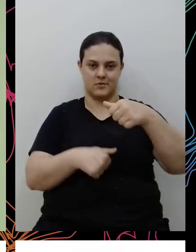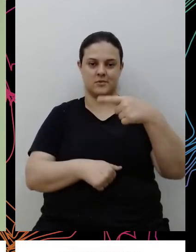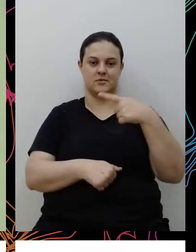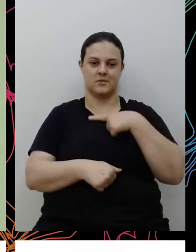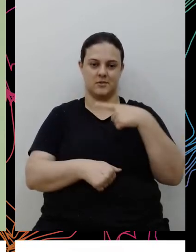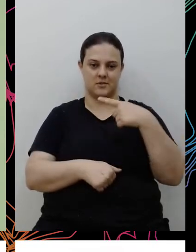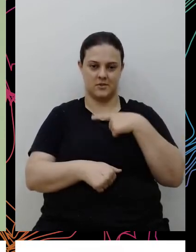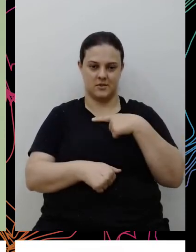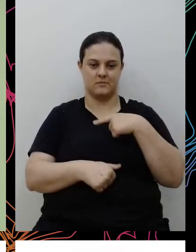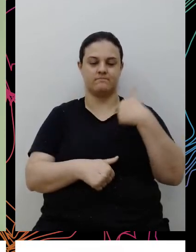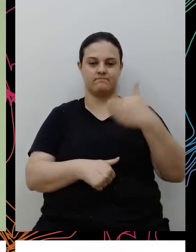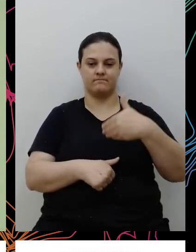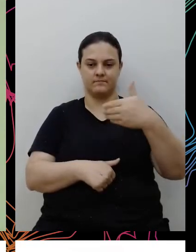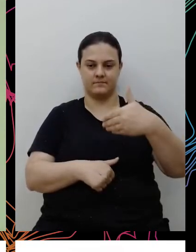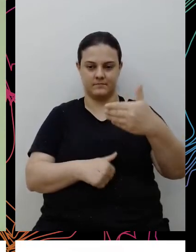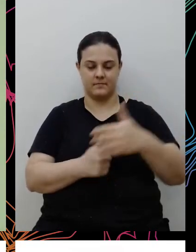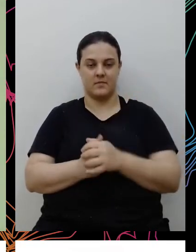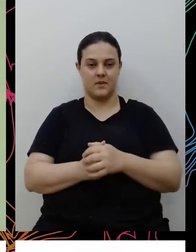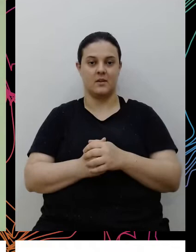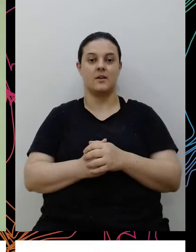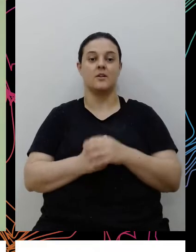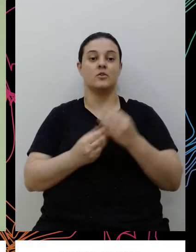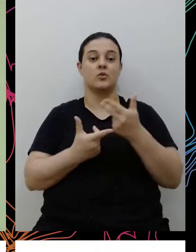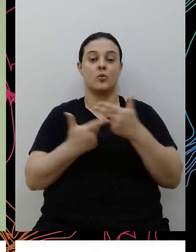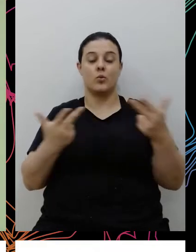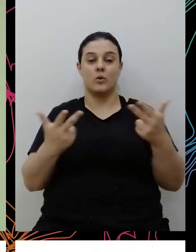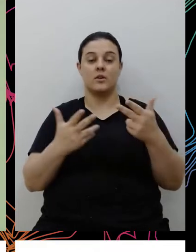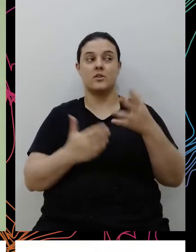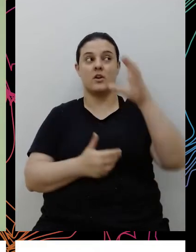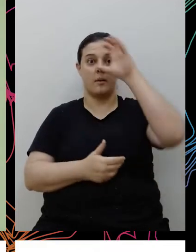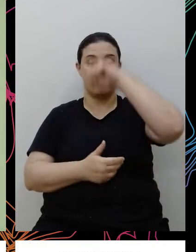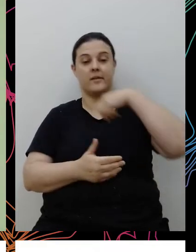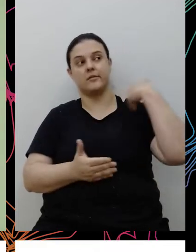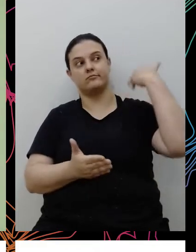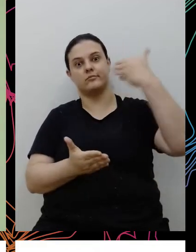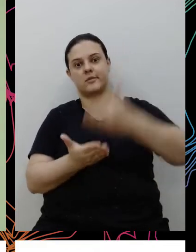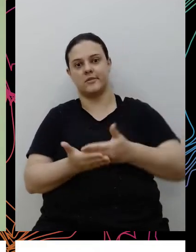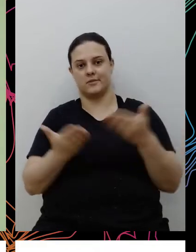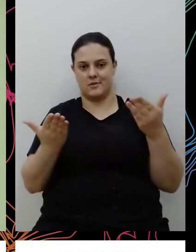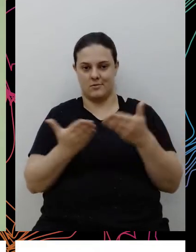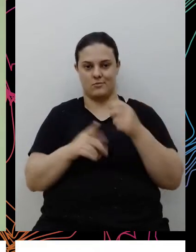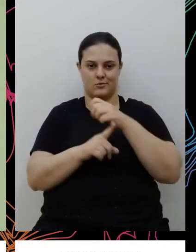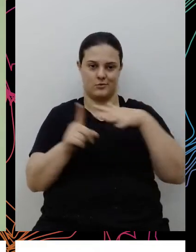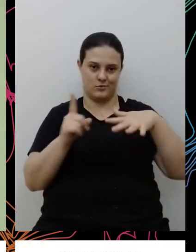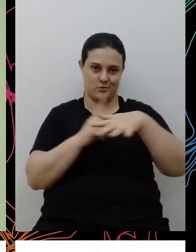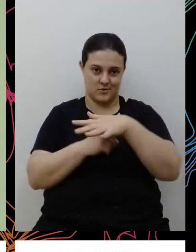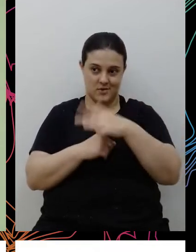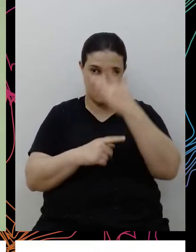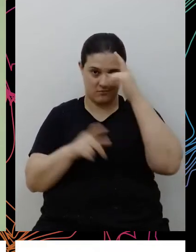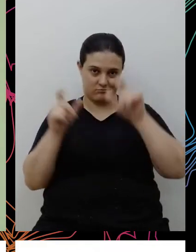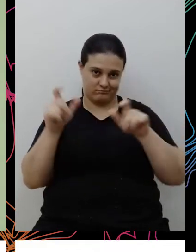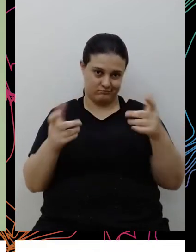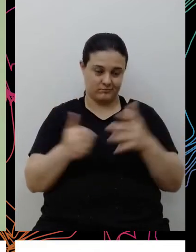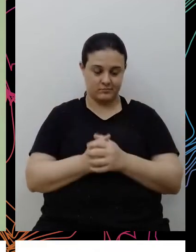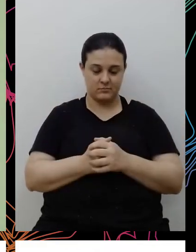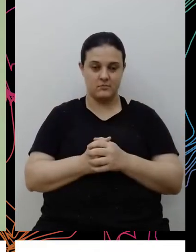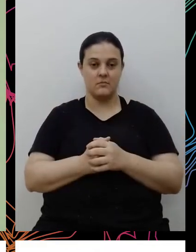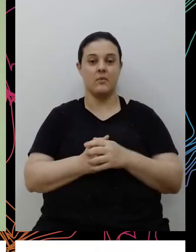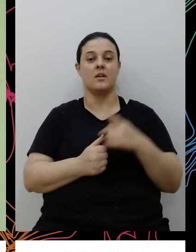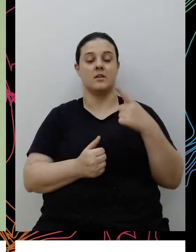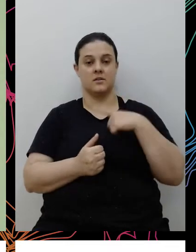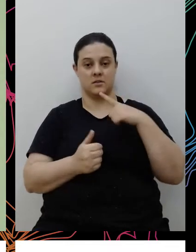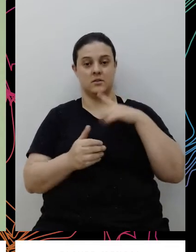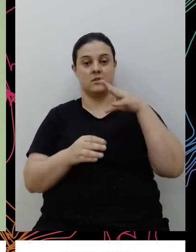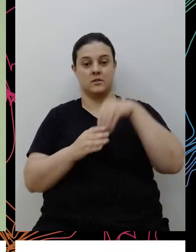construção e desconstrução da tudo aquilo que a gente aprendeu até hoje como sociedade, como as pessoas, né, então a gente trouxe ali o